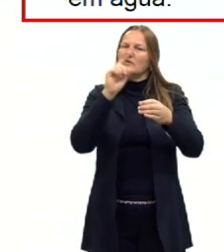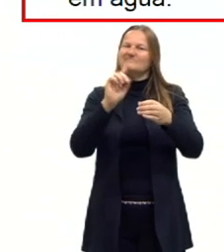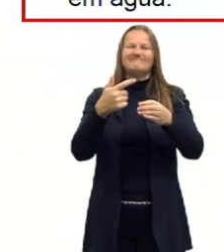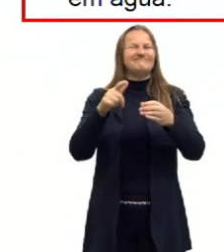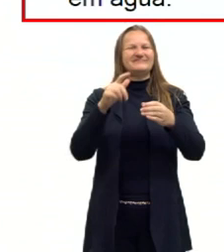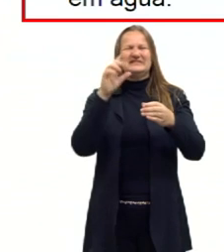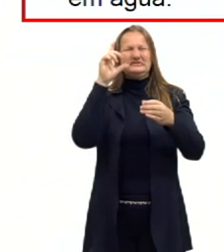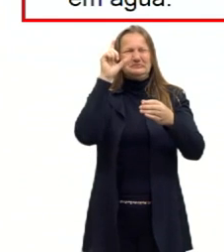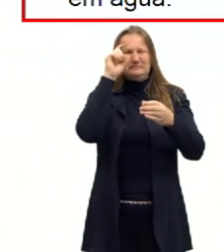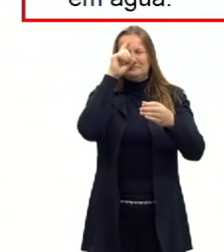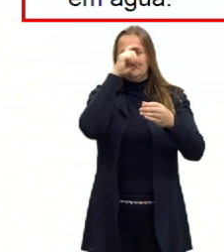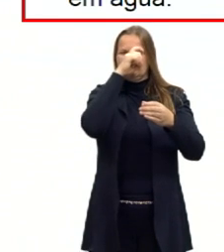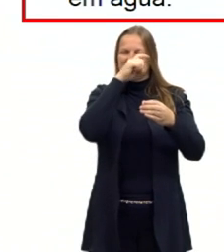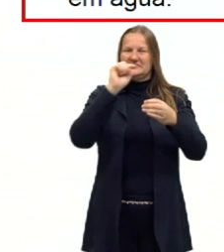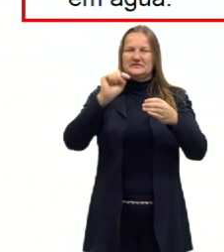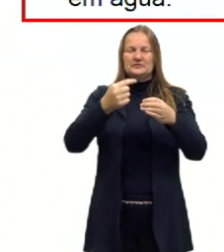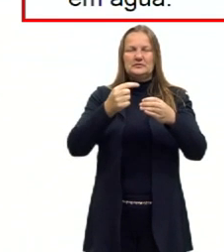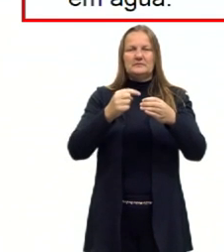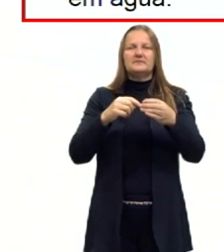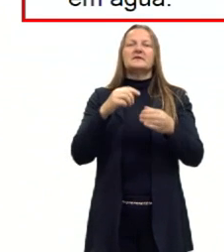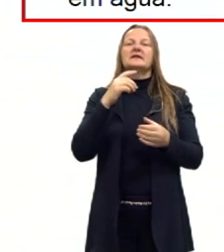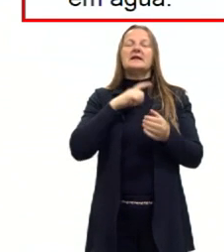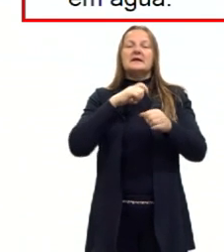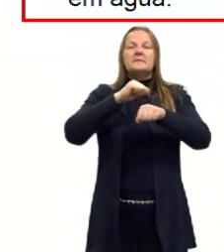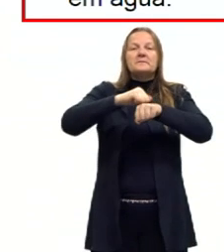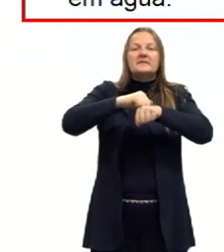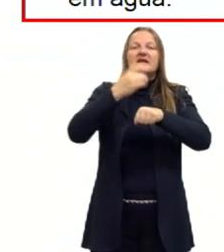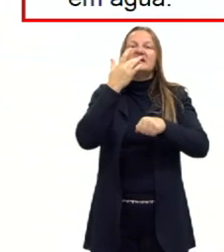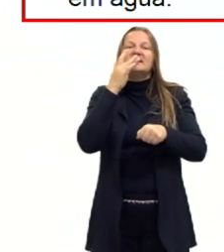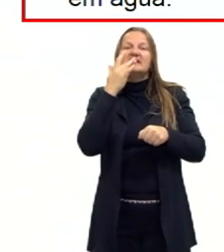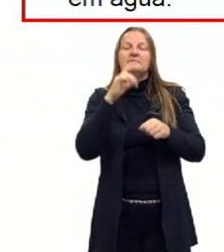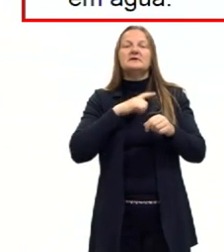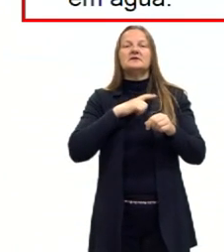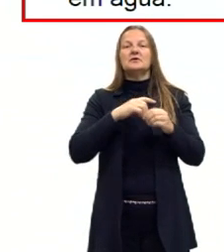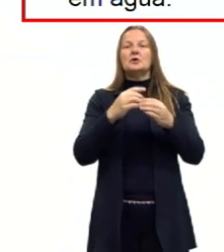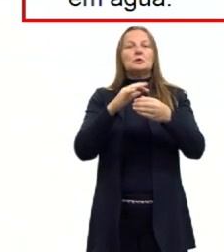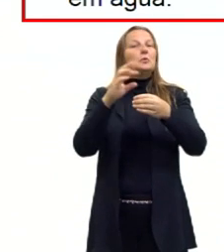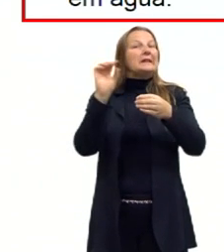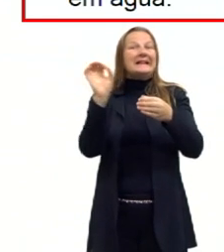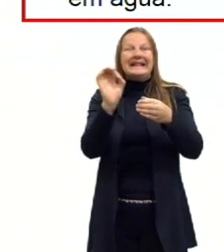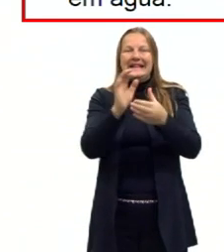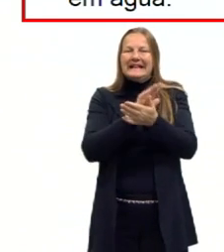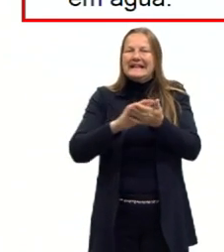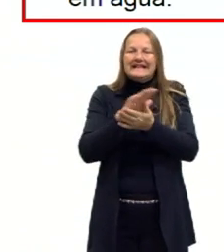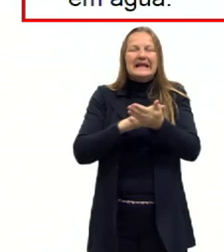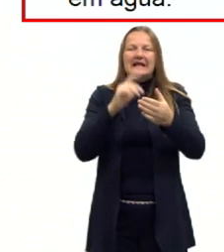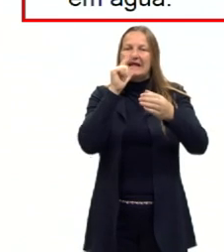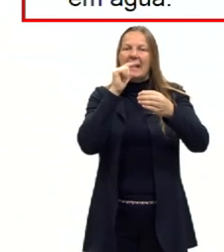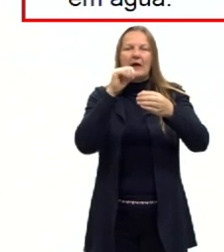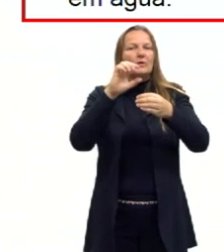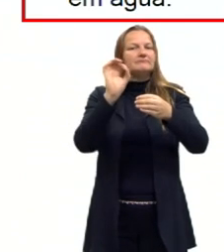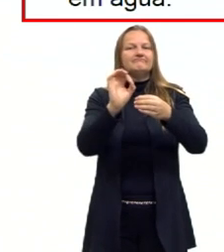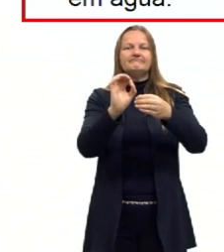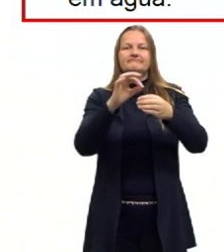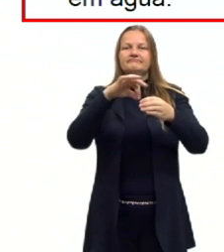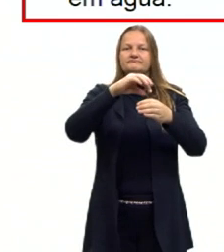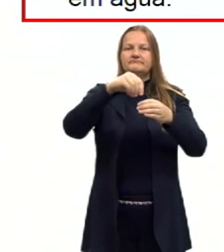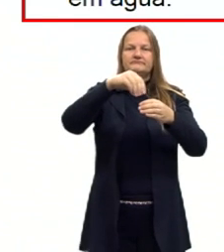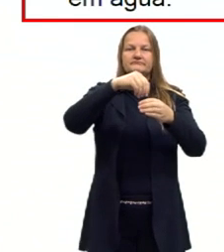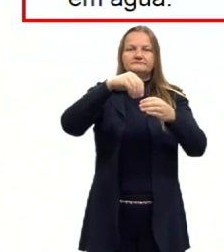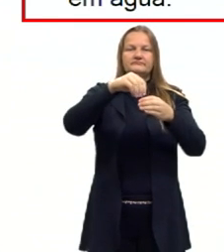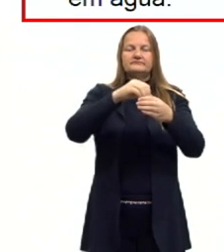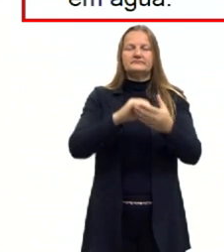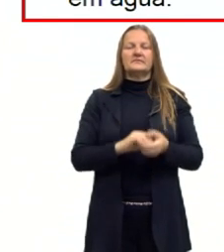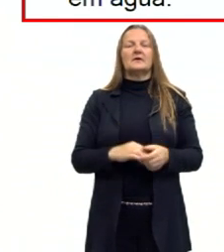ácidos graxos, eles são sólidos brancos e insolúveis, totalmente insolúveis em água. Já como propriedade